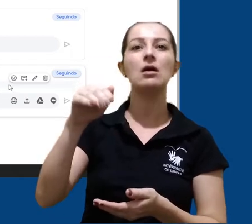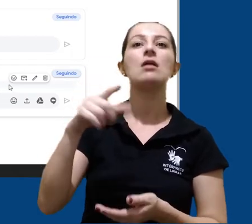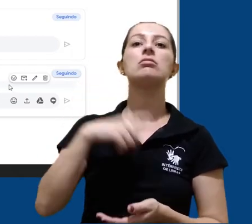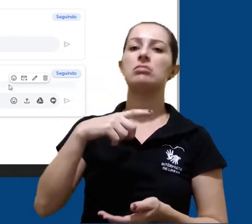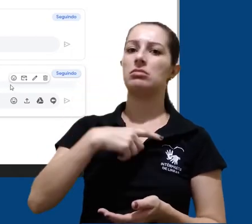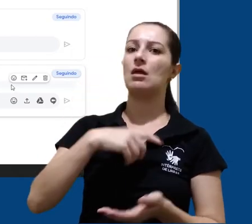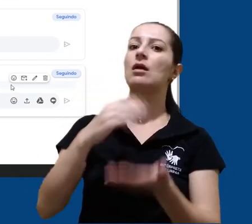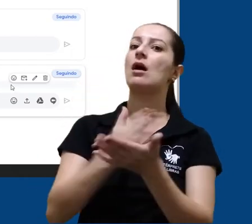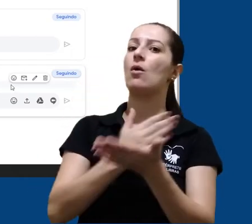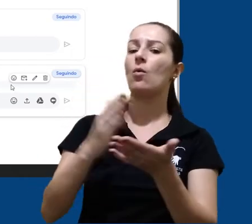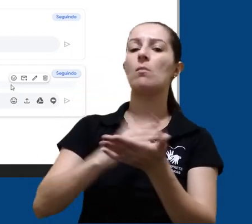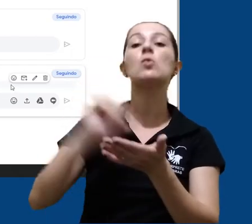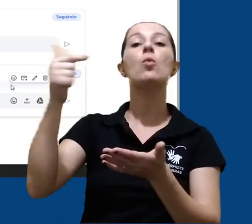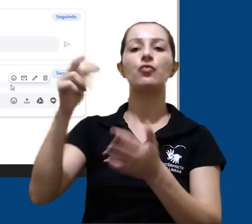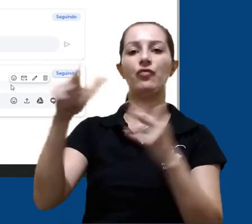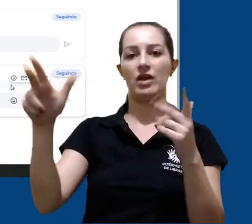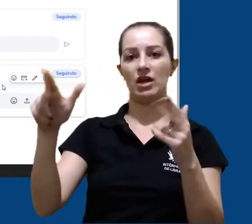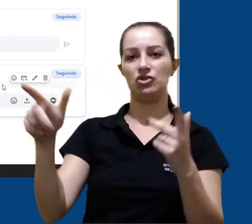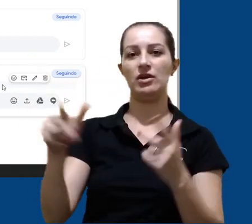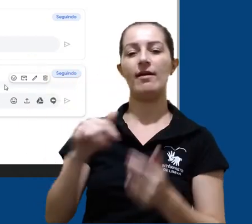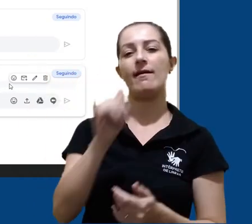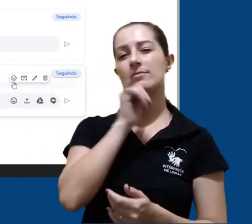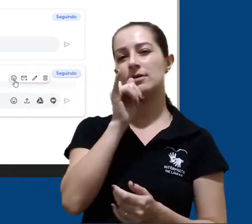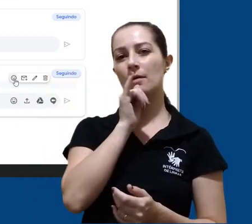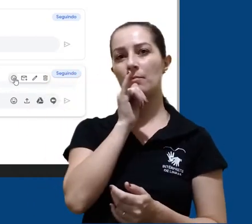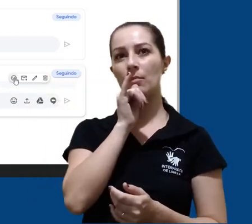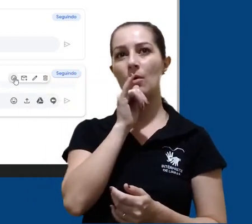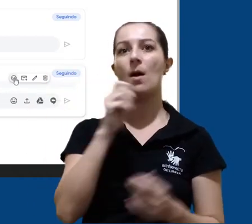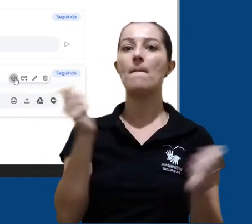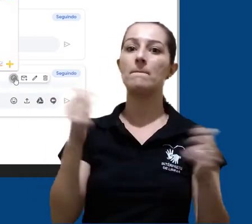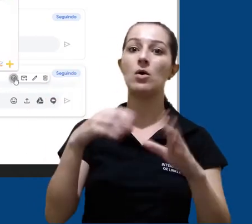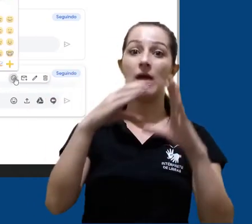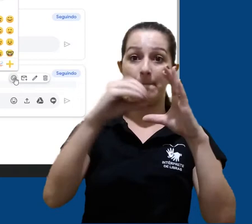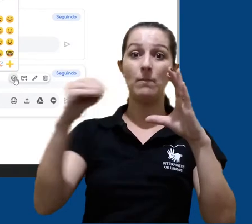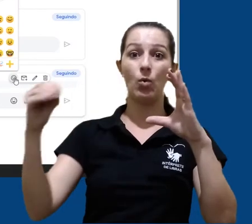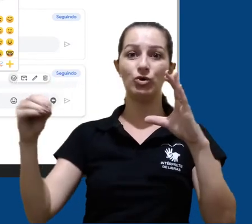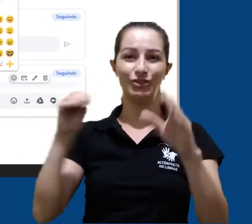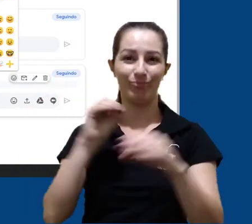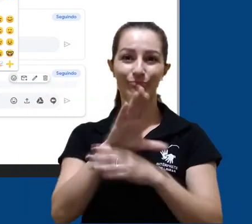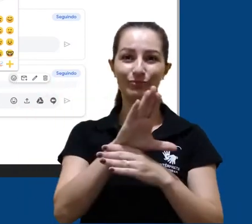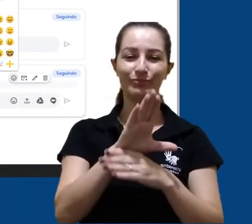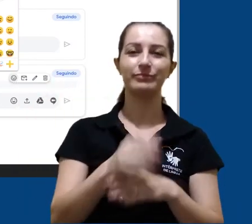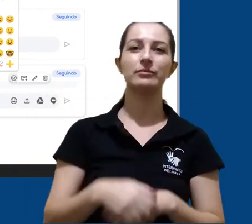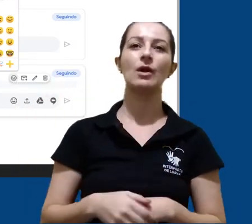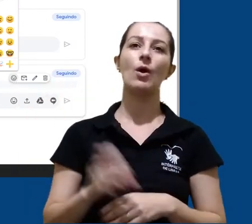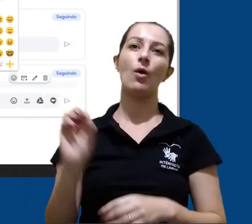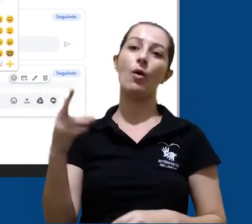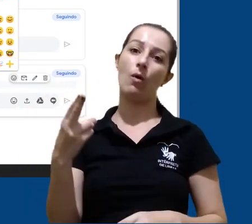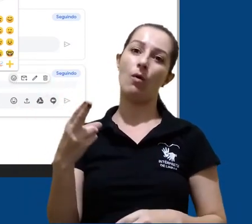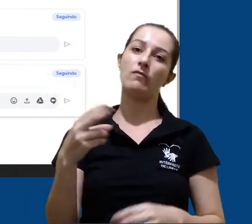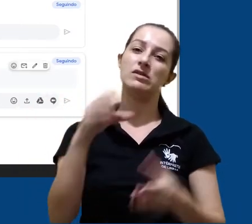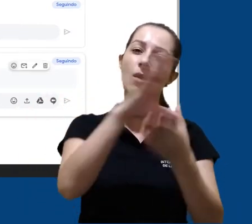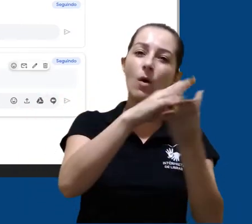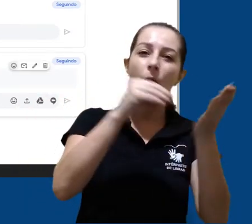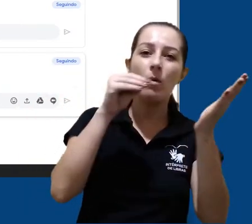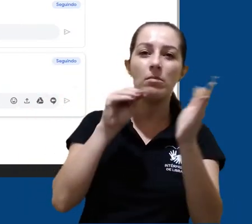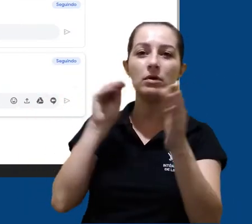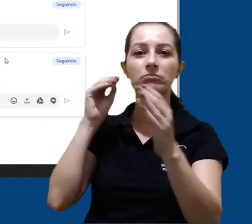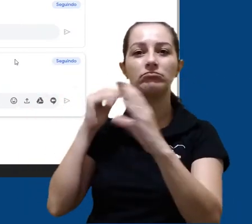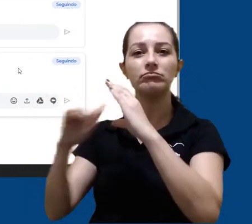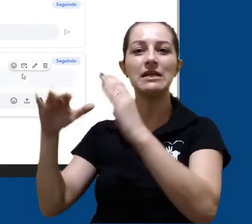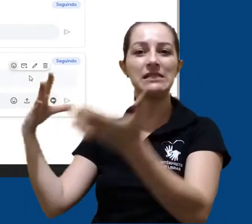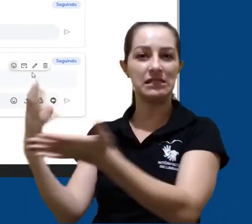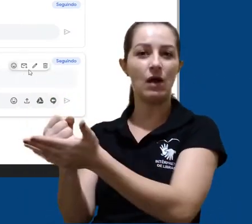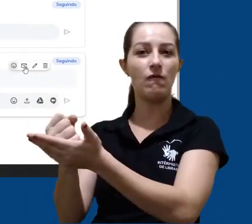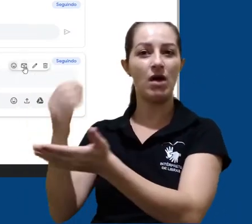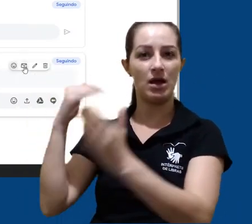conversa, também temos outras opções. Podemos reagir às mensagens com algum emoji, encaminhar essa mensagem para